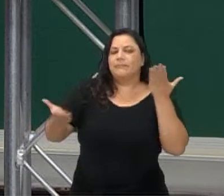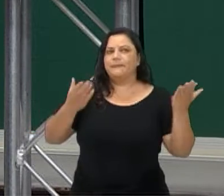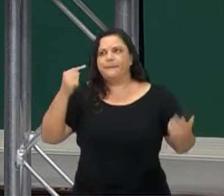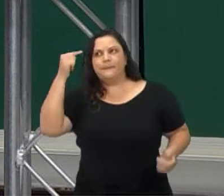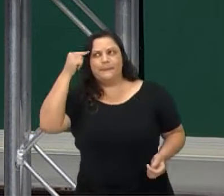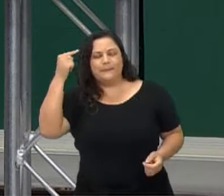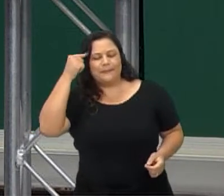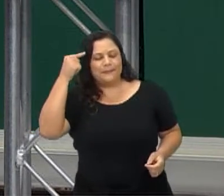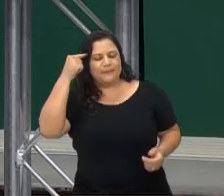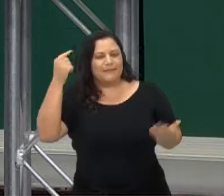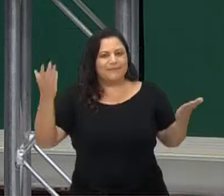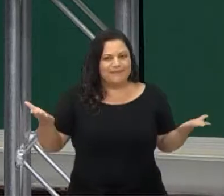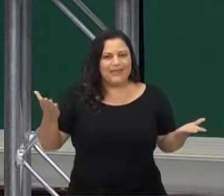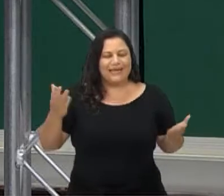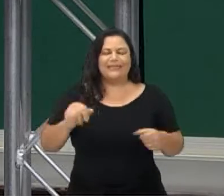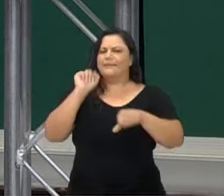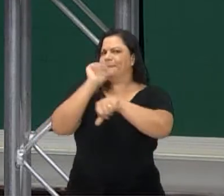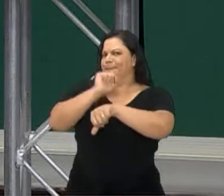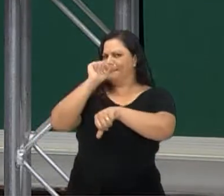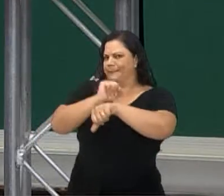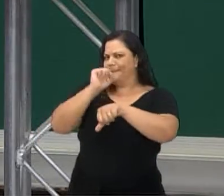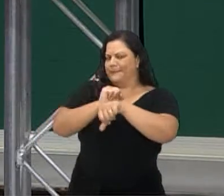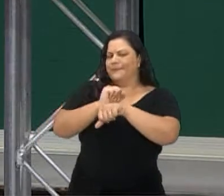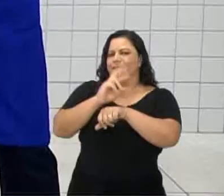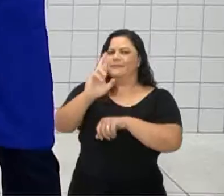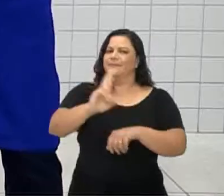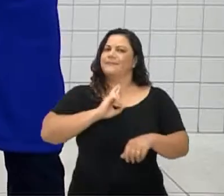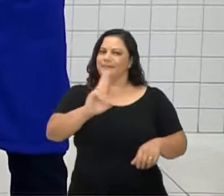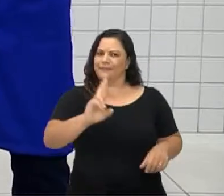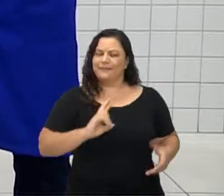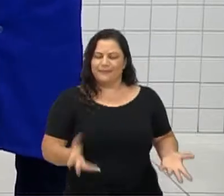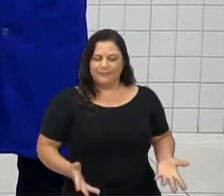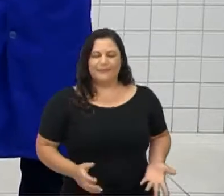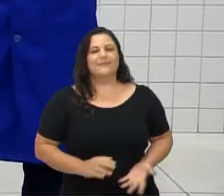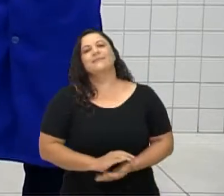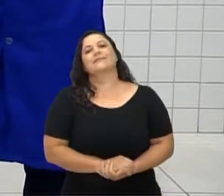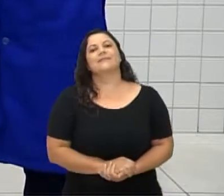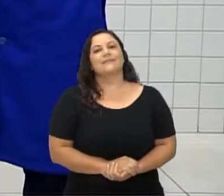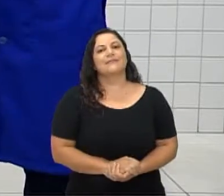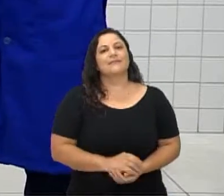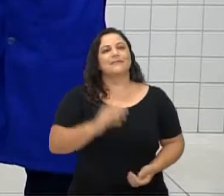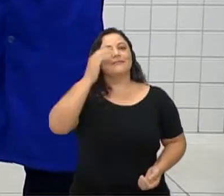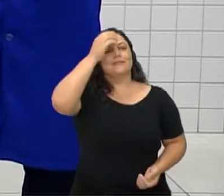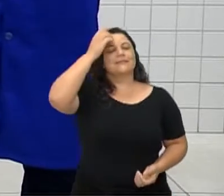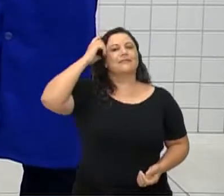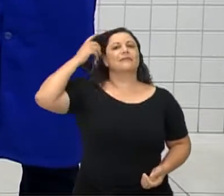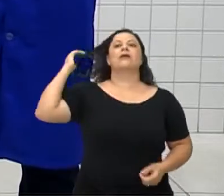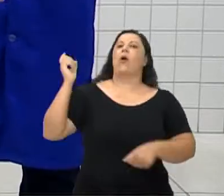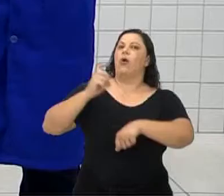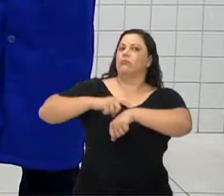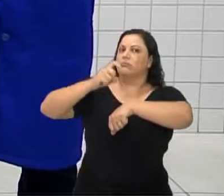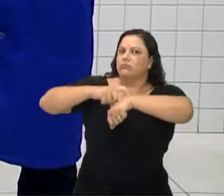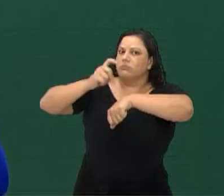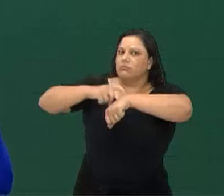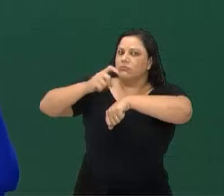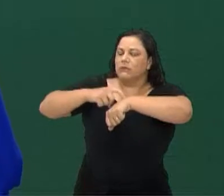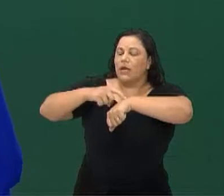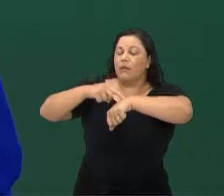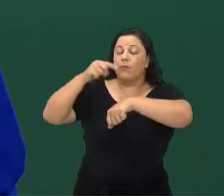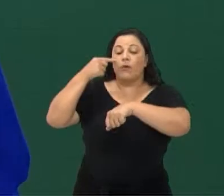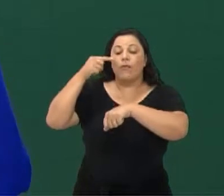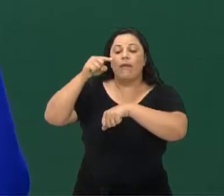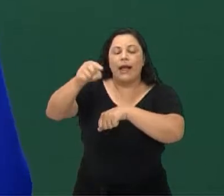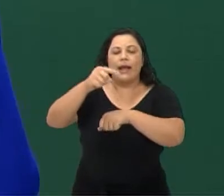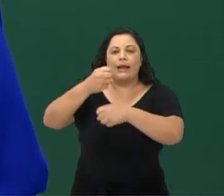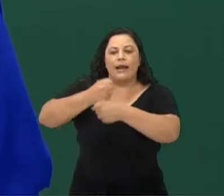atenção. Nós aguardamos as respostinhas de vocês. Já está rolando o tempo. Vai lá no quiz, vai